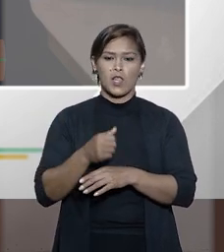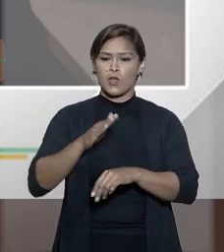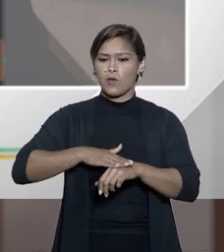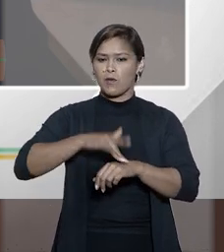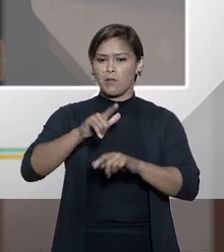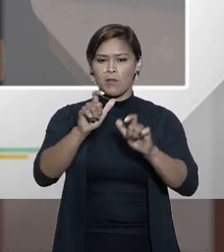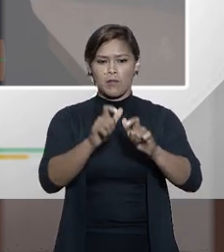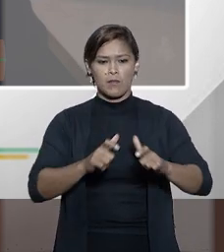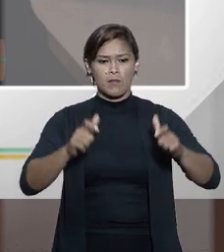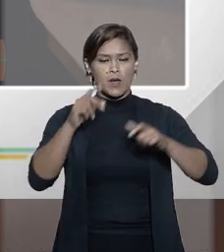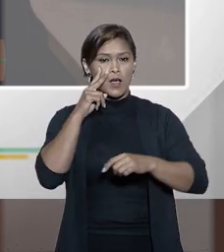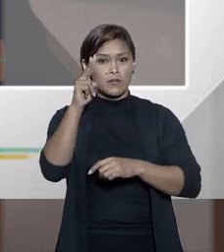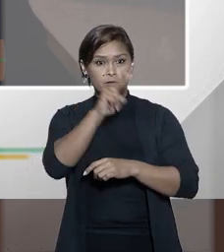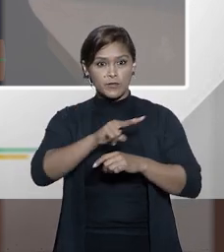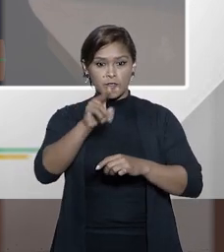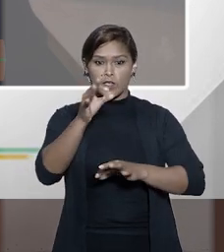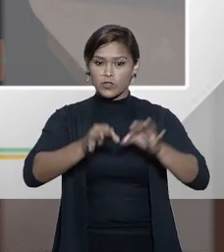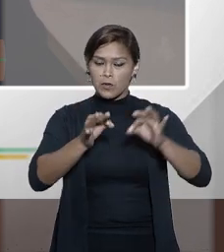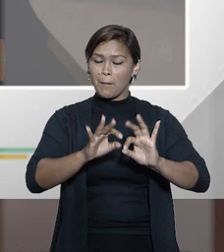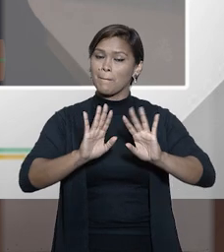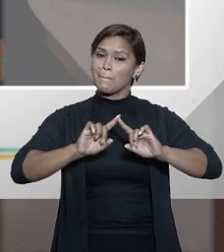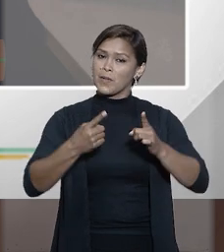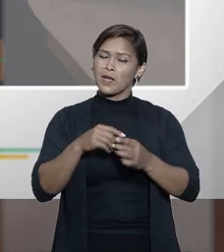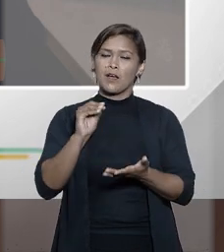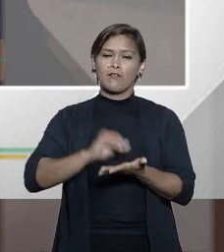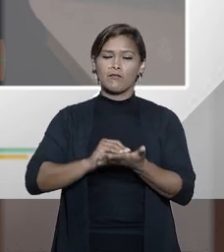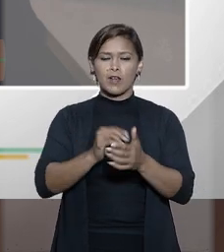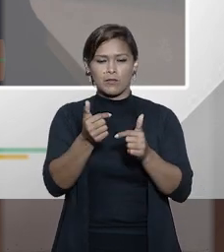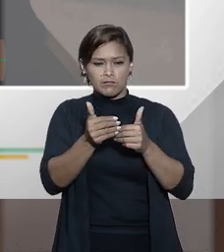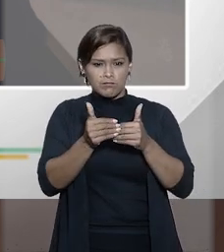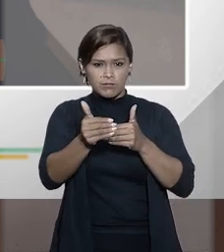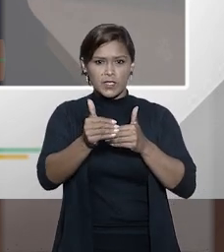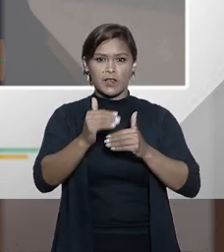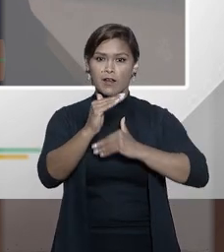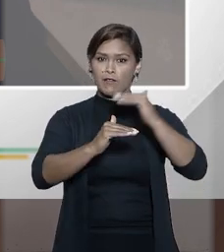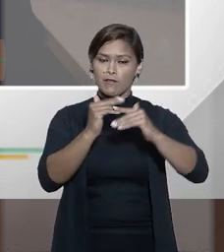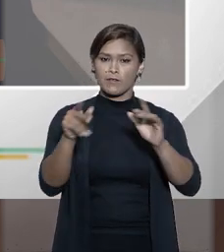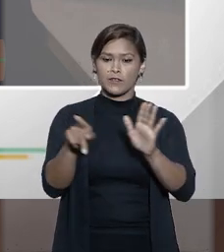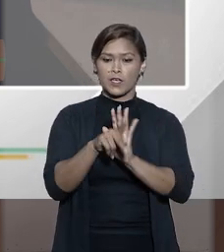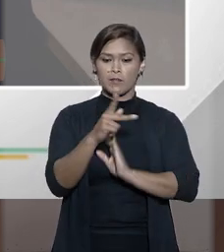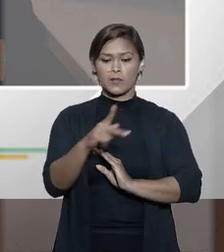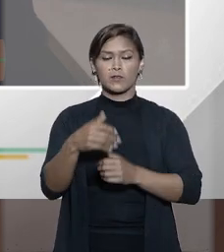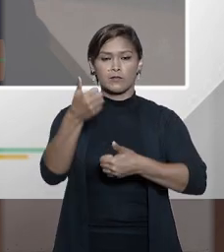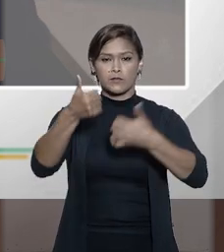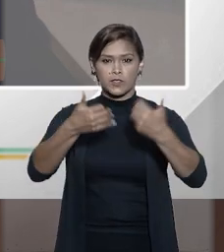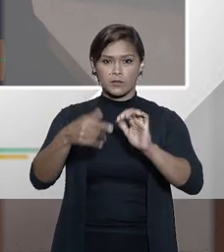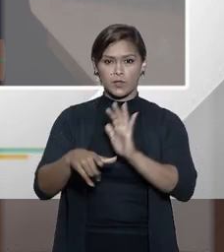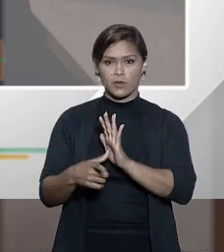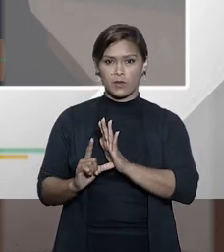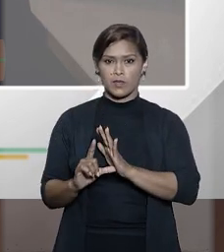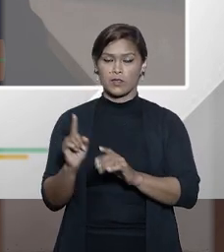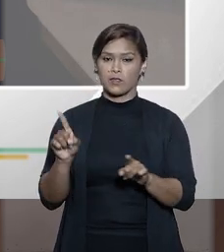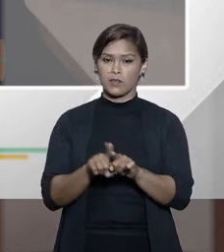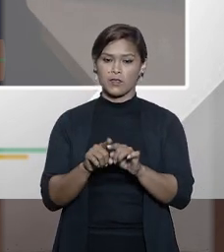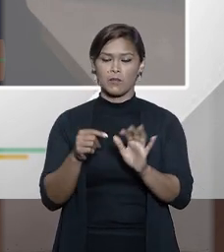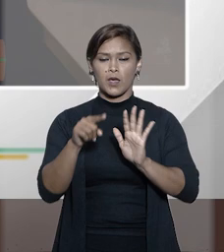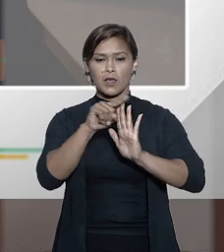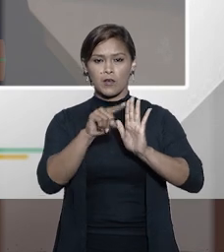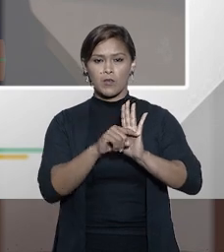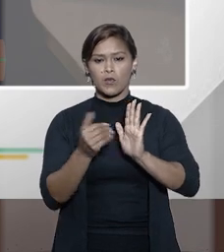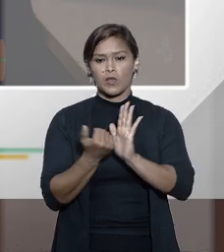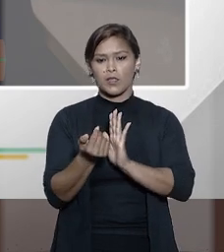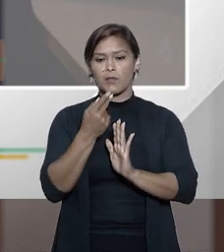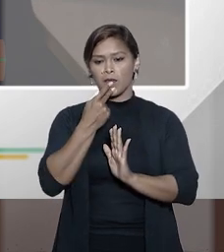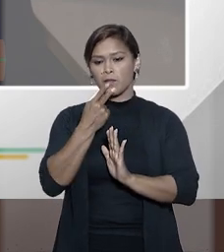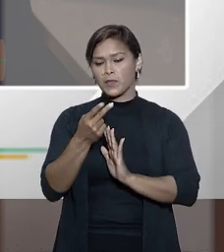melhorou o cenário, mas ainda não é o cenário ideal por tudo isso que a professora Maria Rosa já disse e também aquilo que eu pontuei